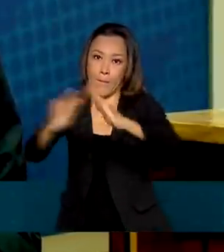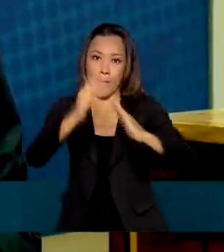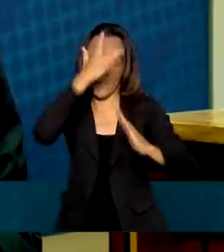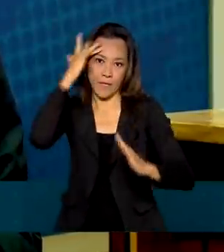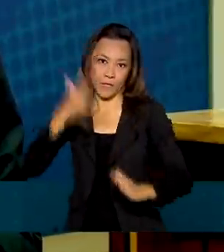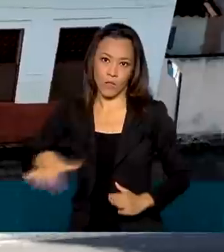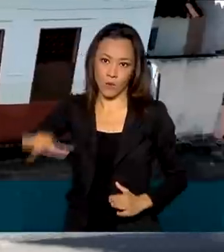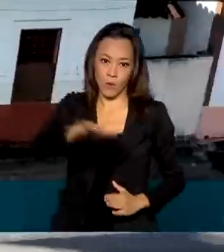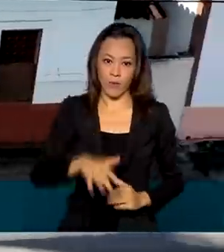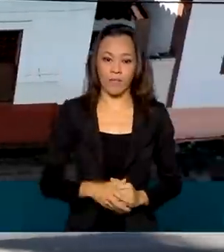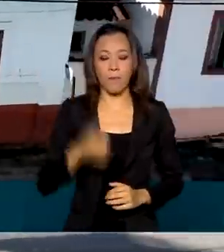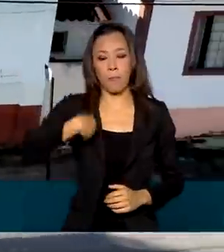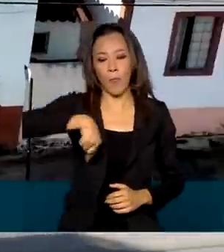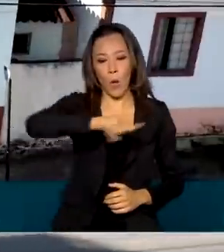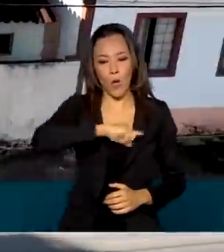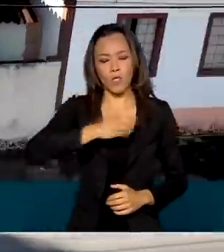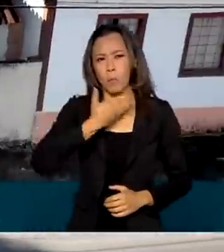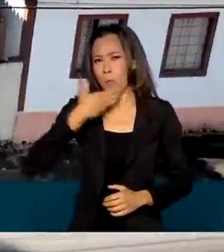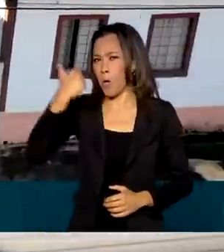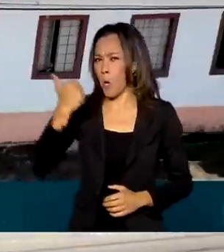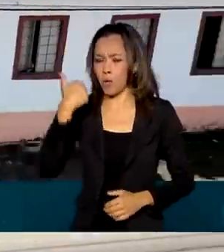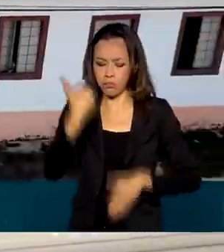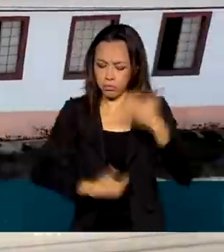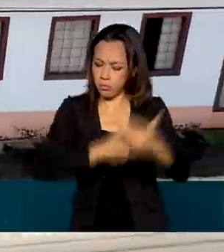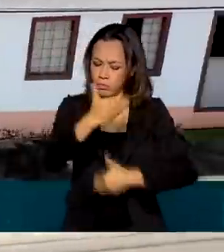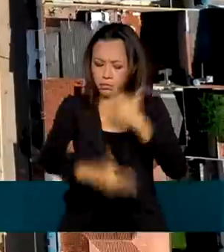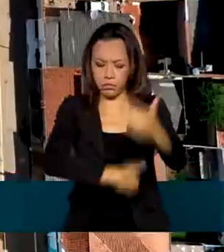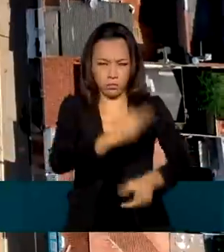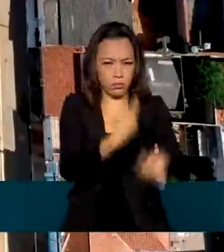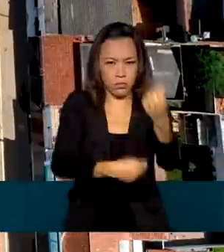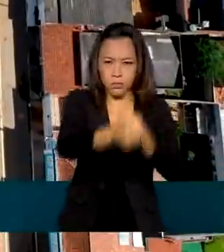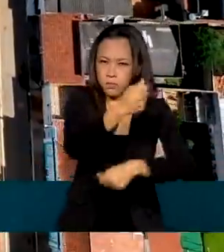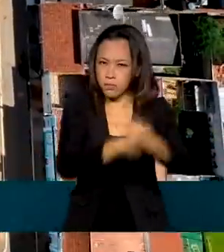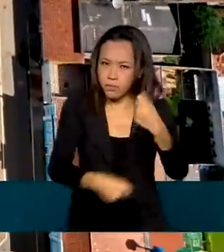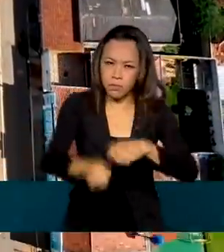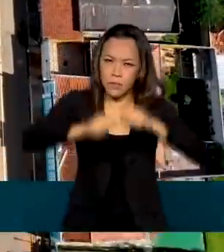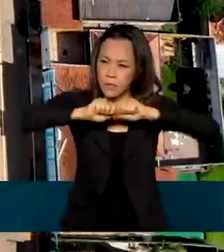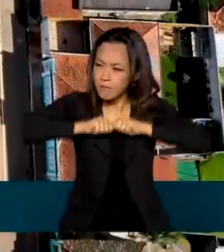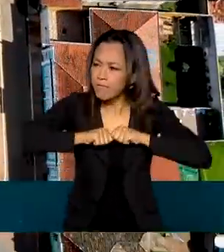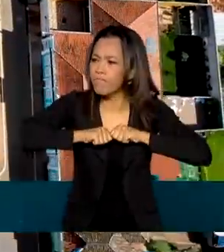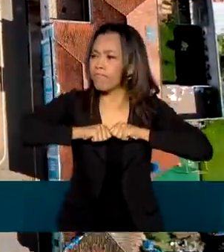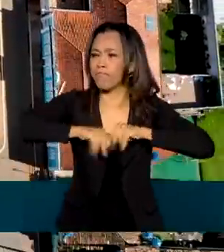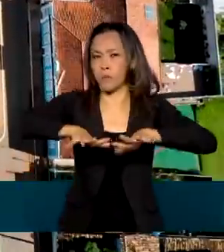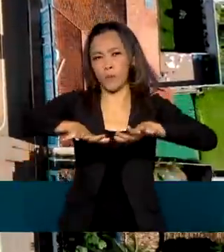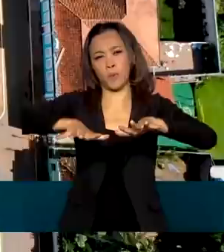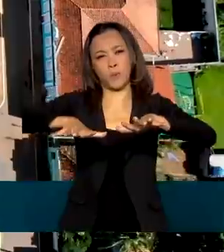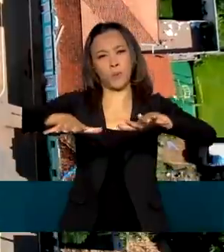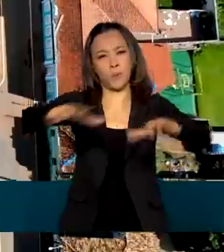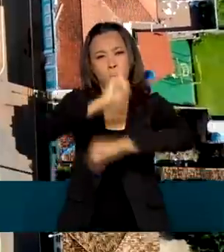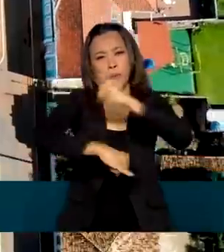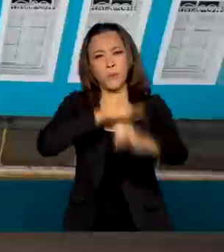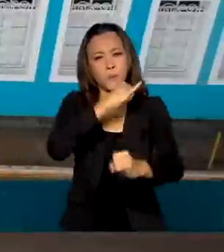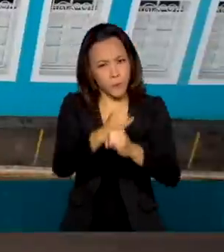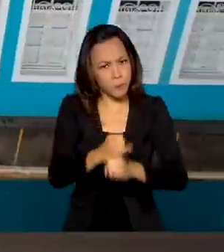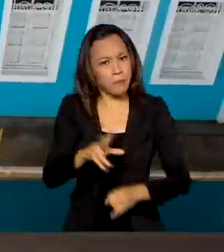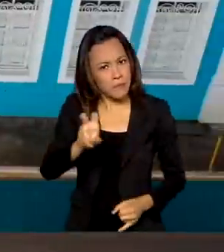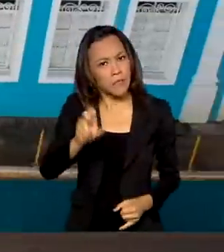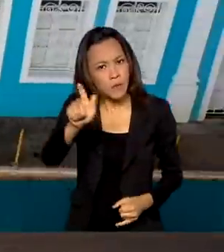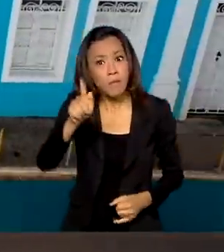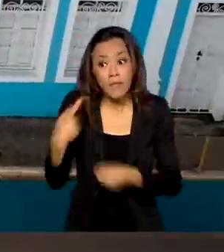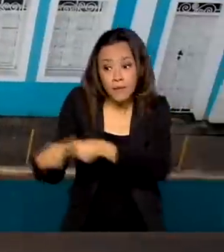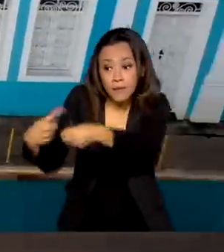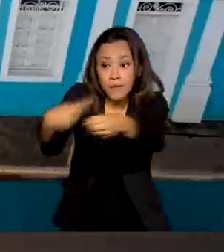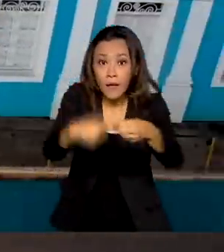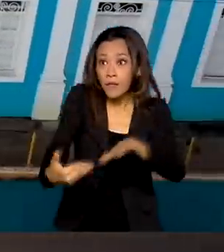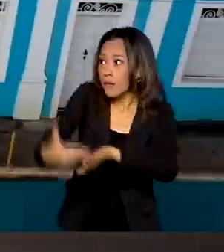promovendo um maior crescimento econômico, uma maior disseminação dessa tecnologia para cidades que, de